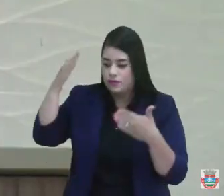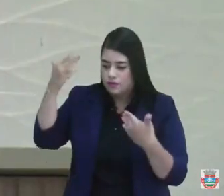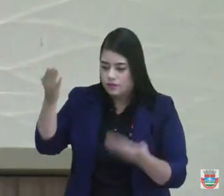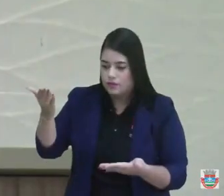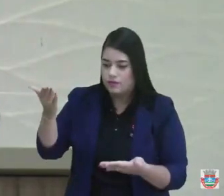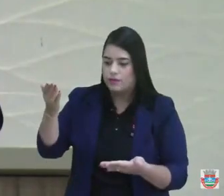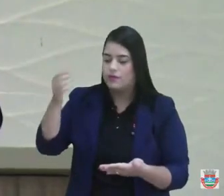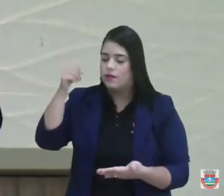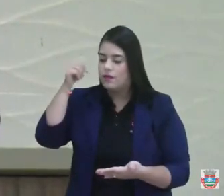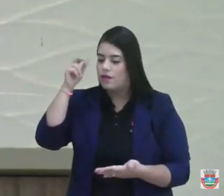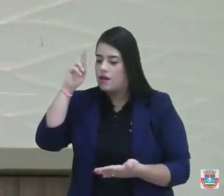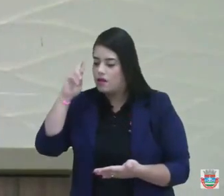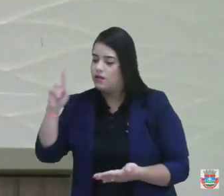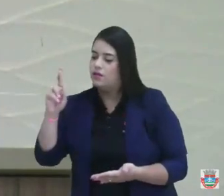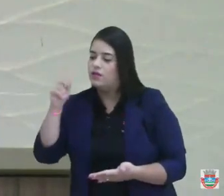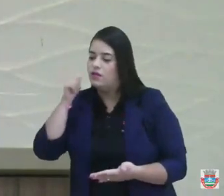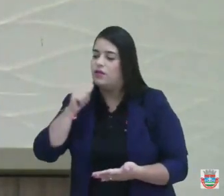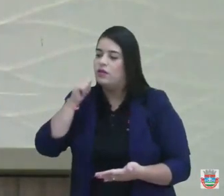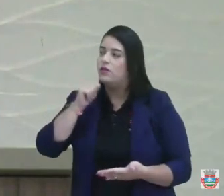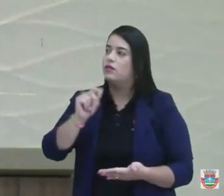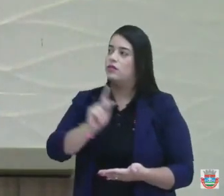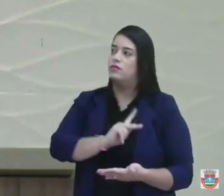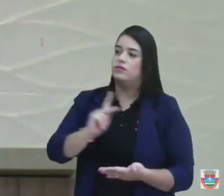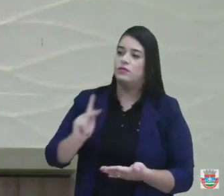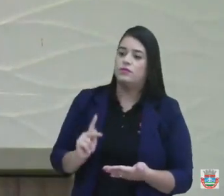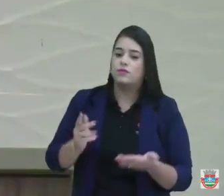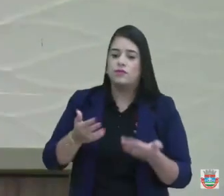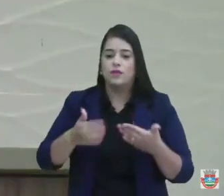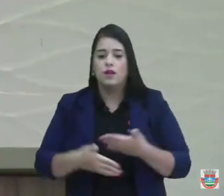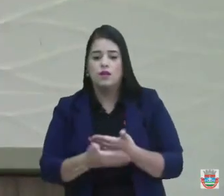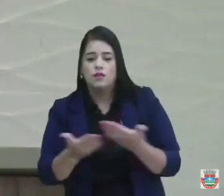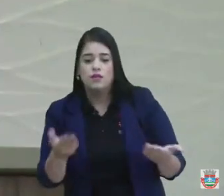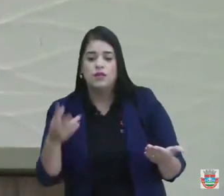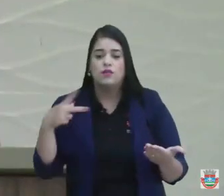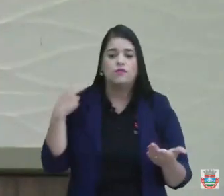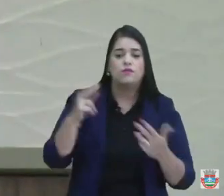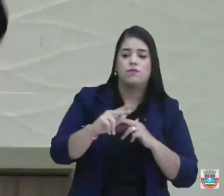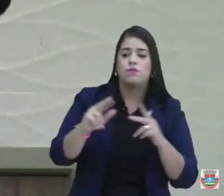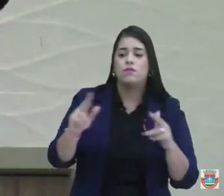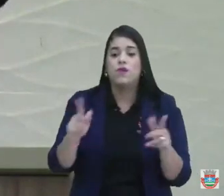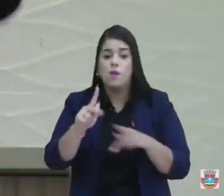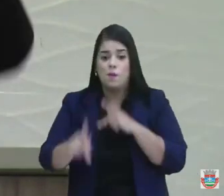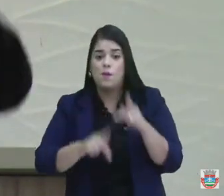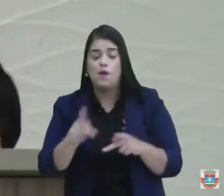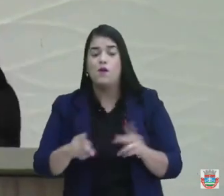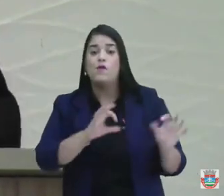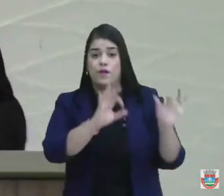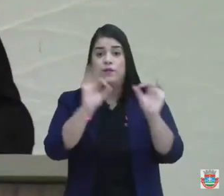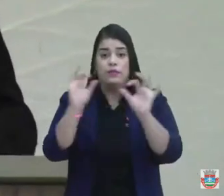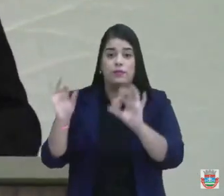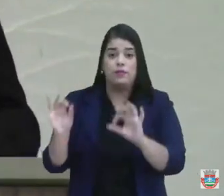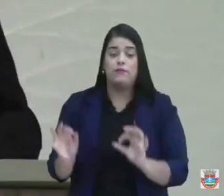Senhora Presidente, senhores vereadores, pessoal que nos assiste através